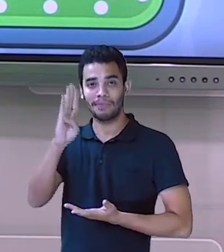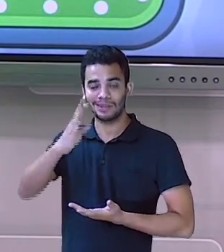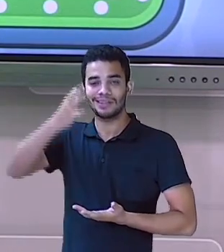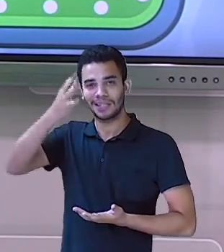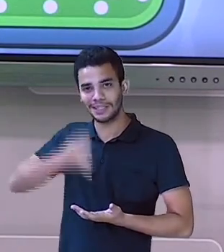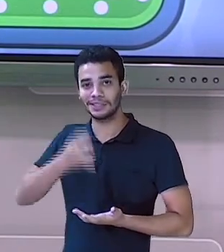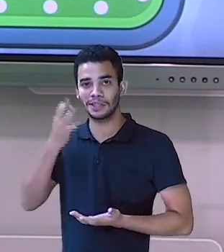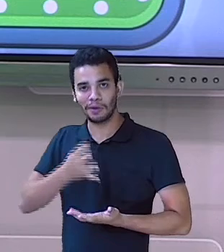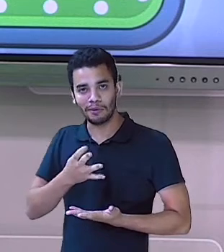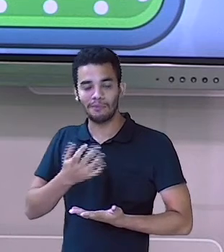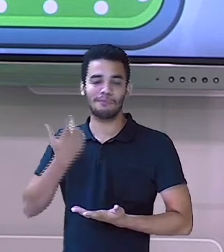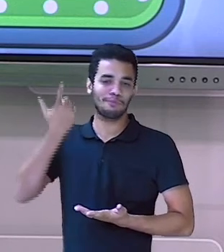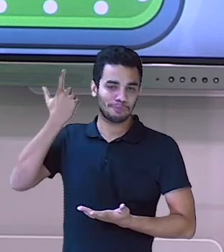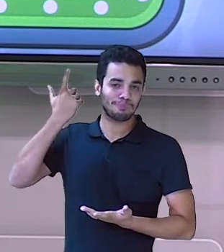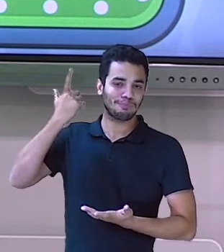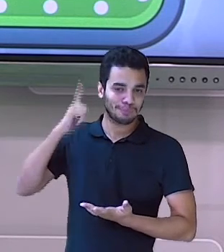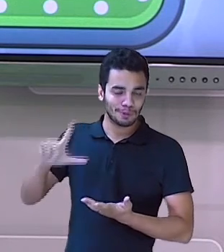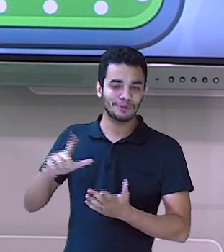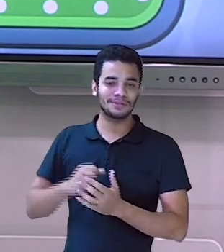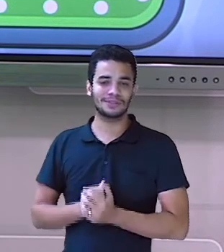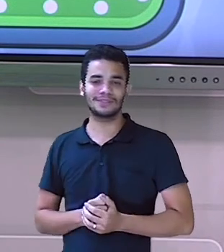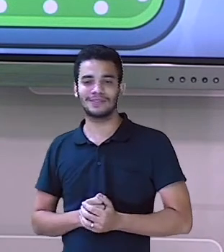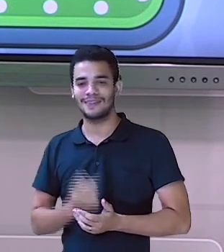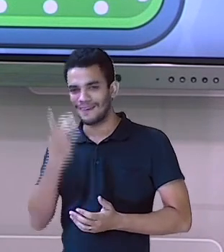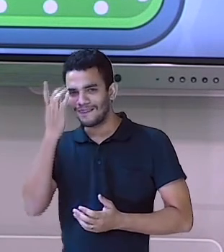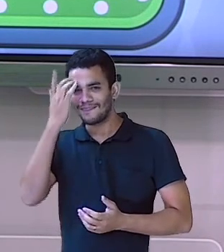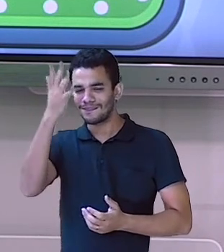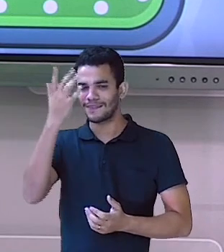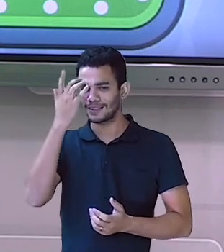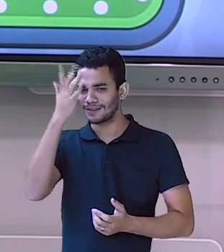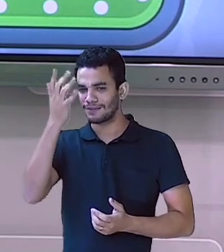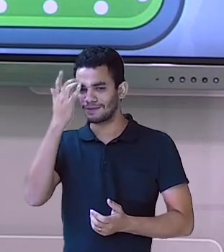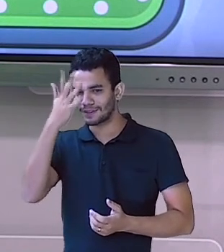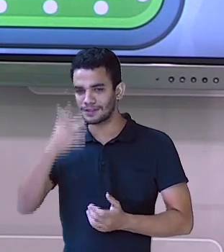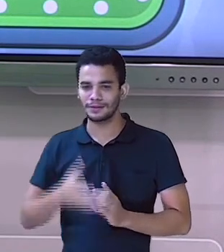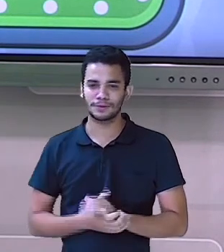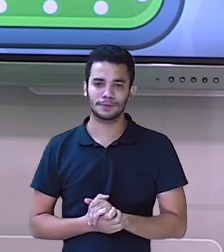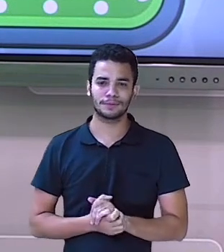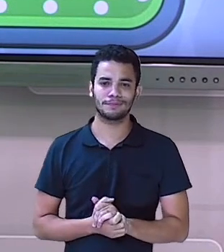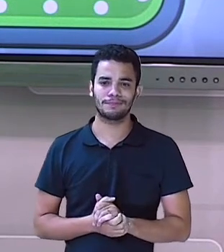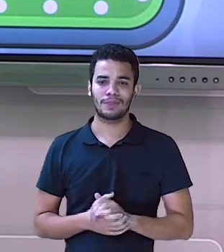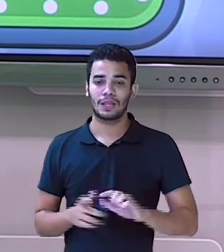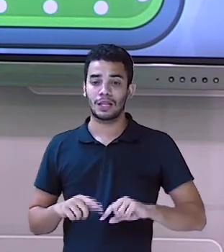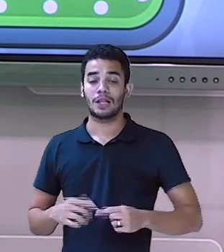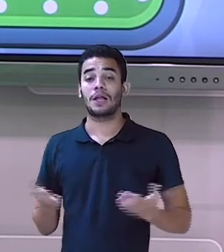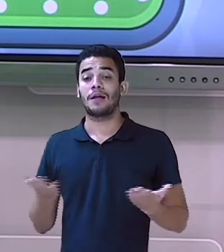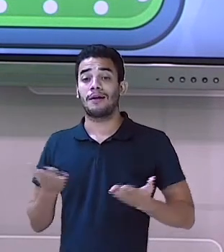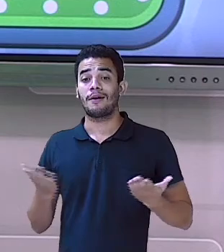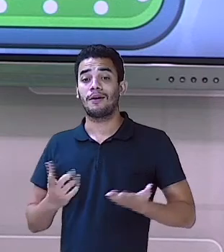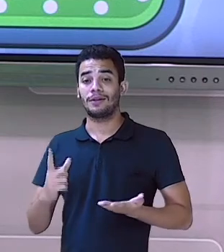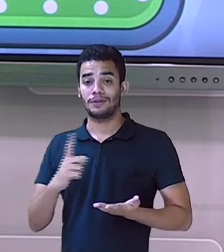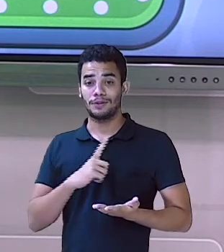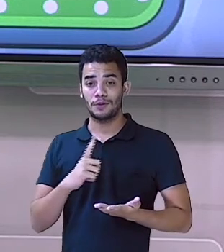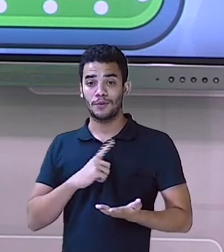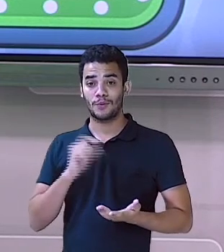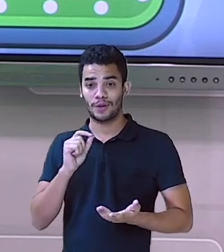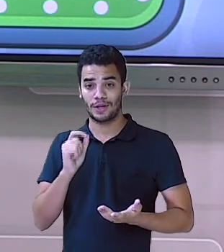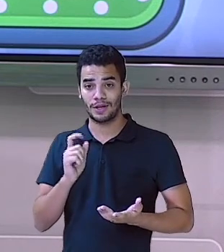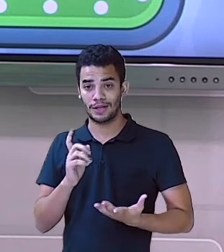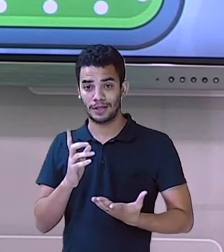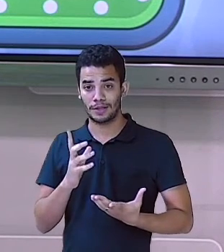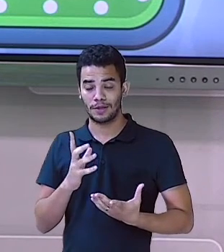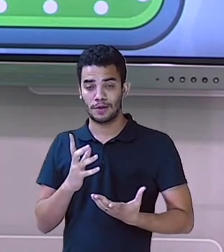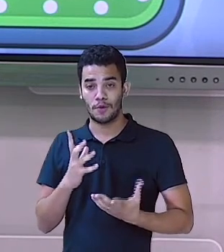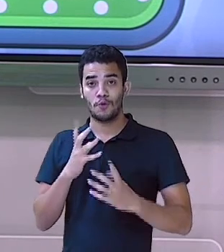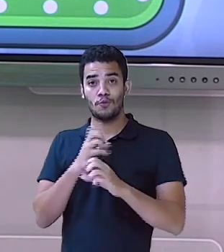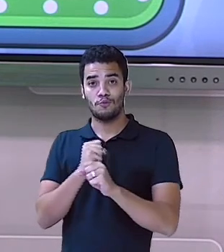Ó, predicado nominal. Isso aí. Correta também. Agora, temos alguns pontos. Vamos ver qual ponto que eu vou